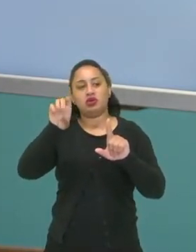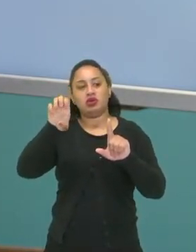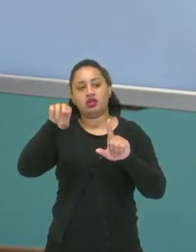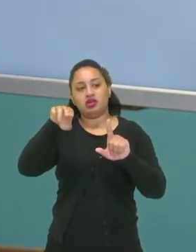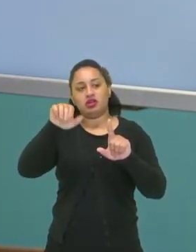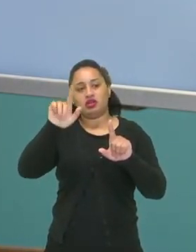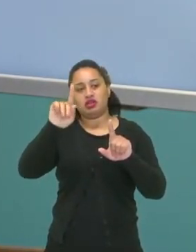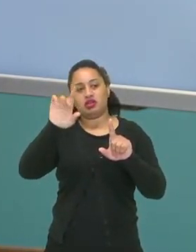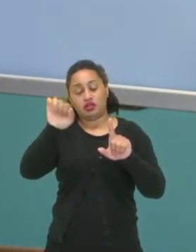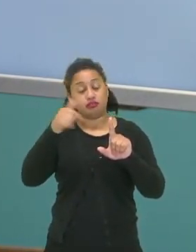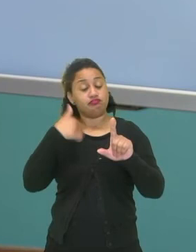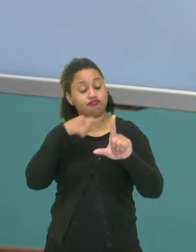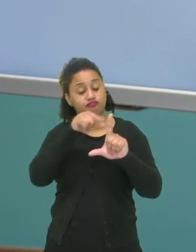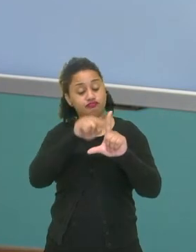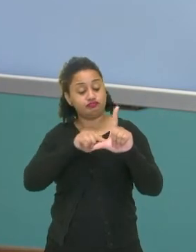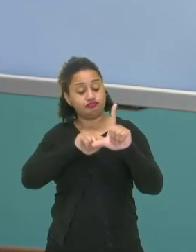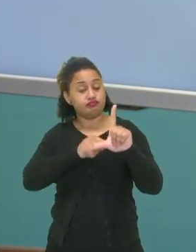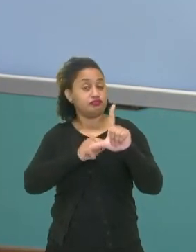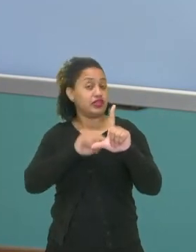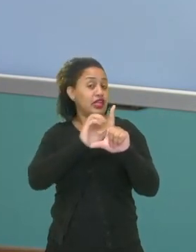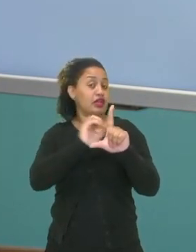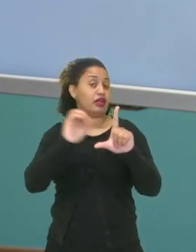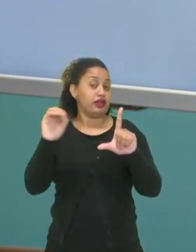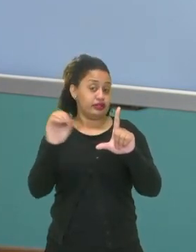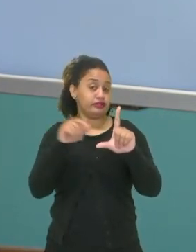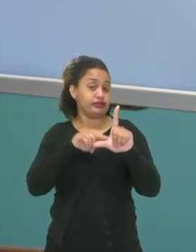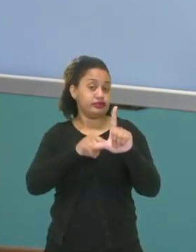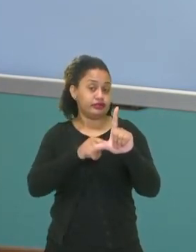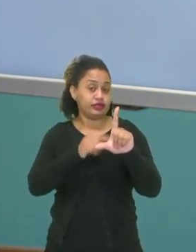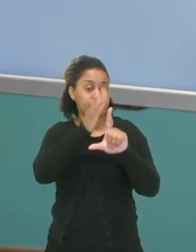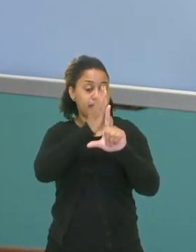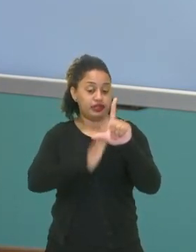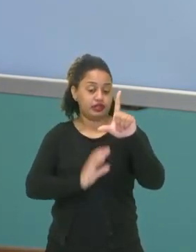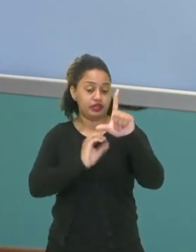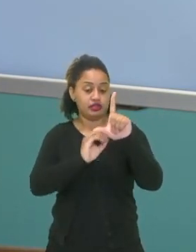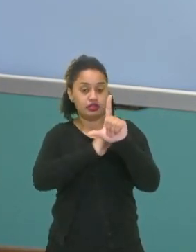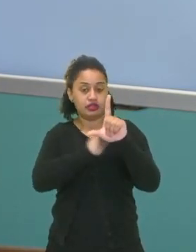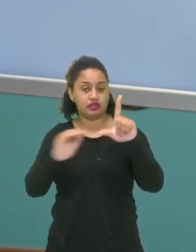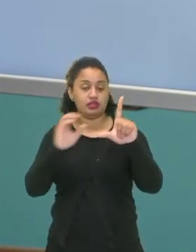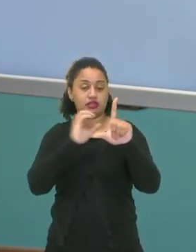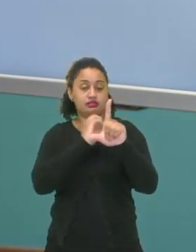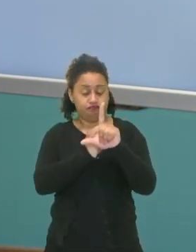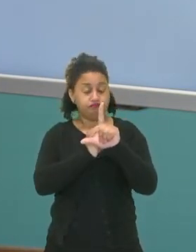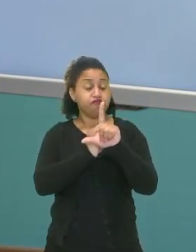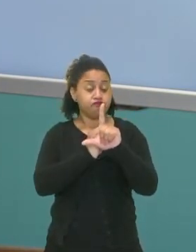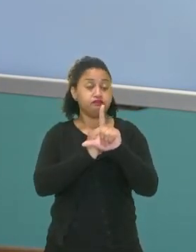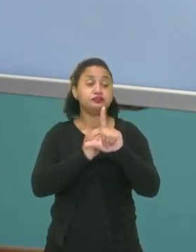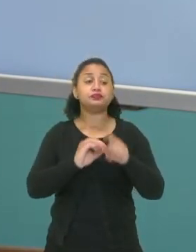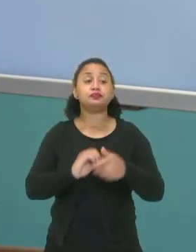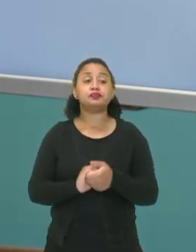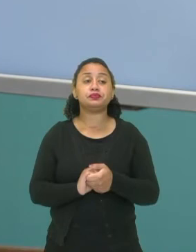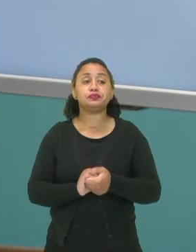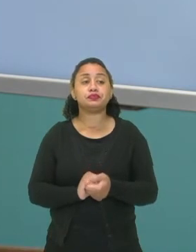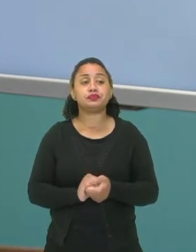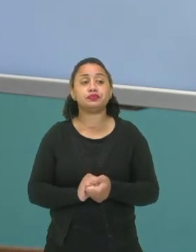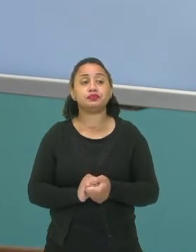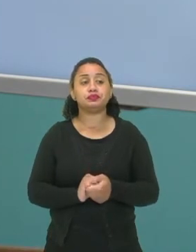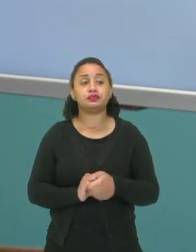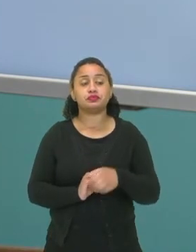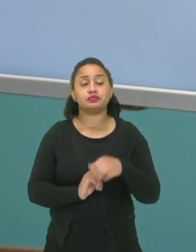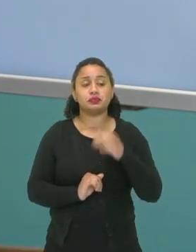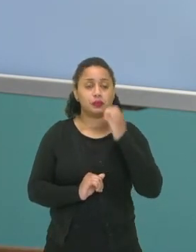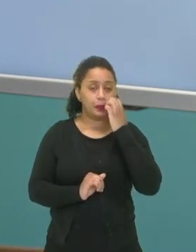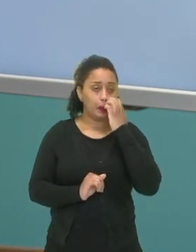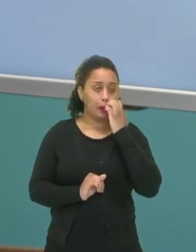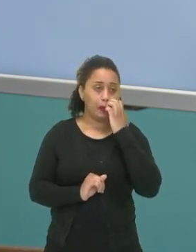e o ponto de origem, no caso ali do nosso exemplo do posto, está no 00, que é o ponto de origem. E